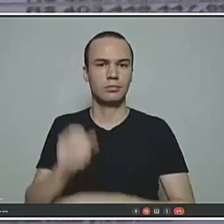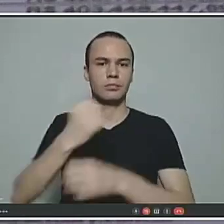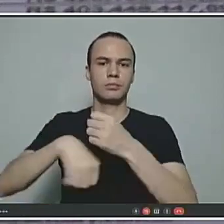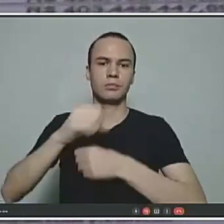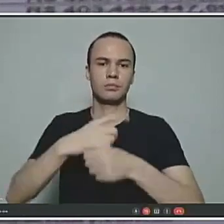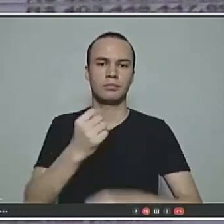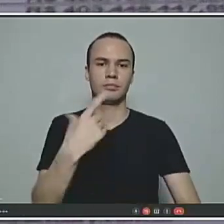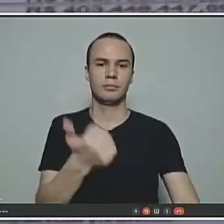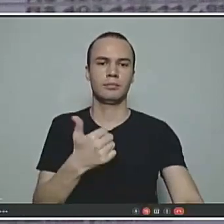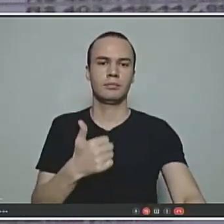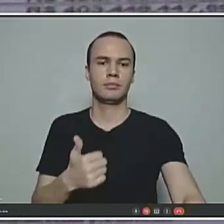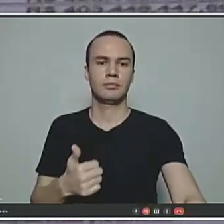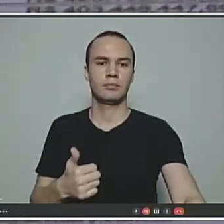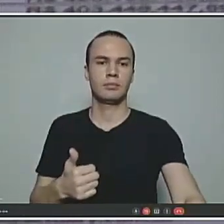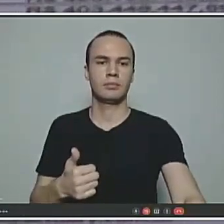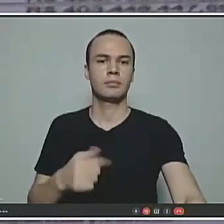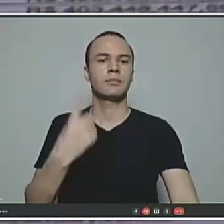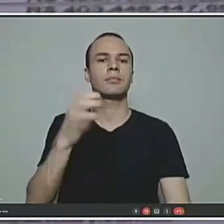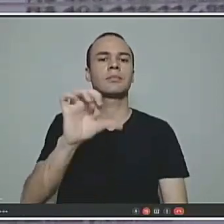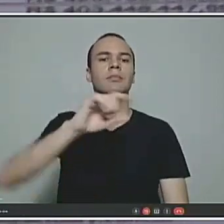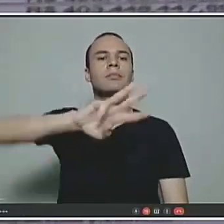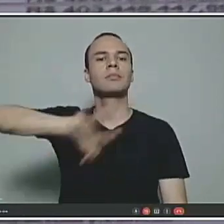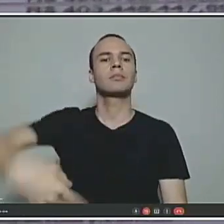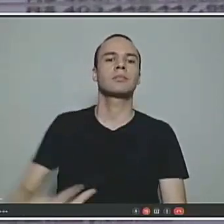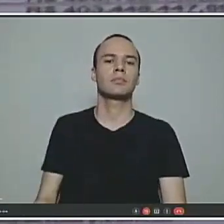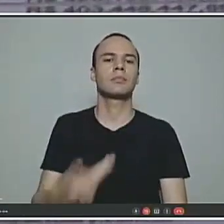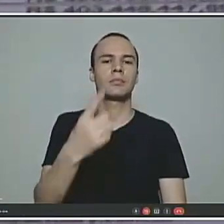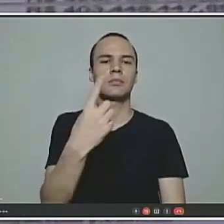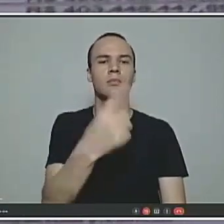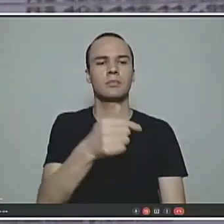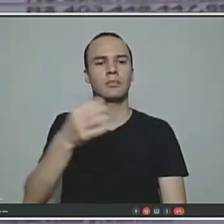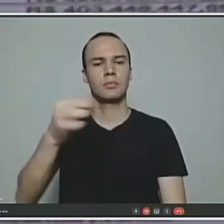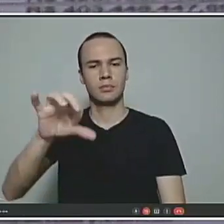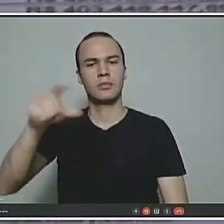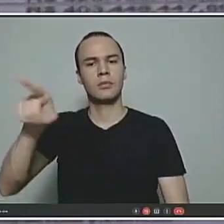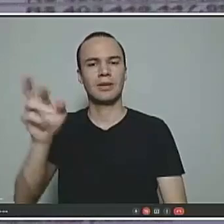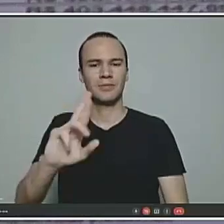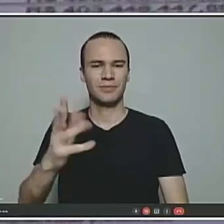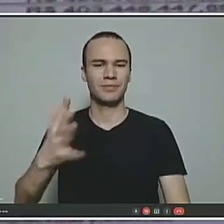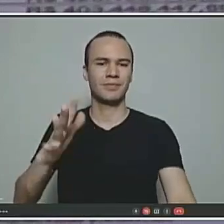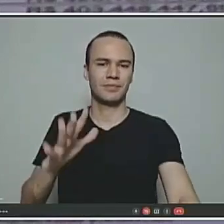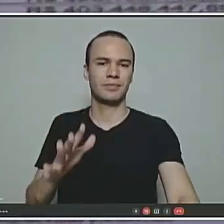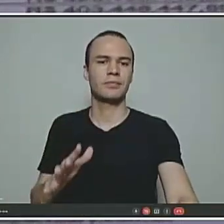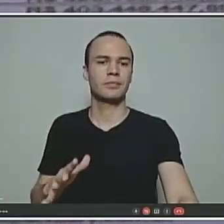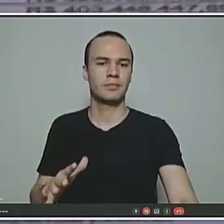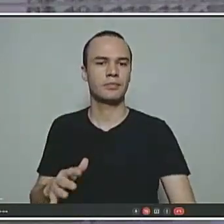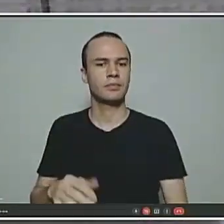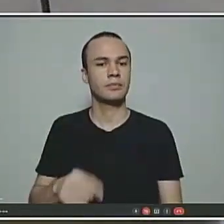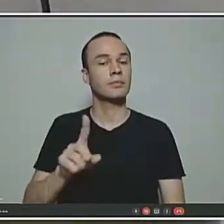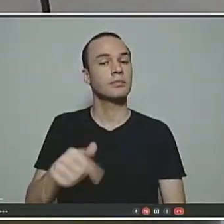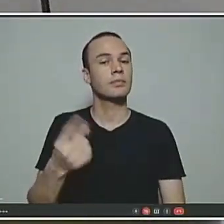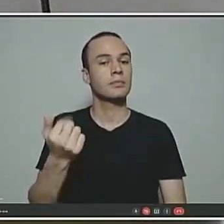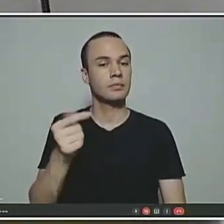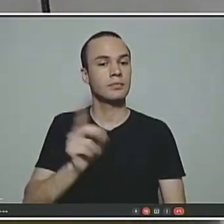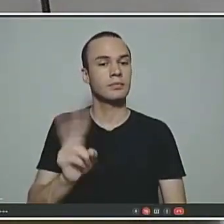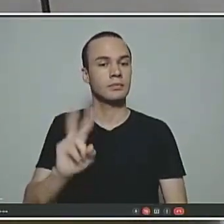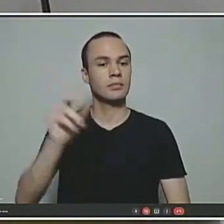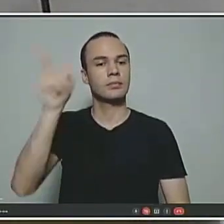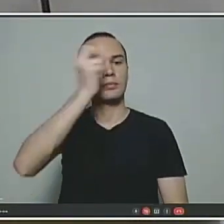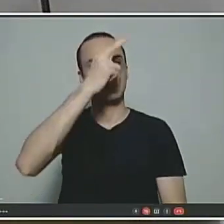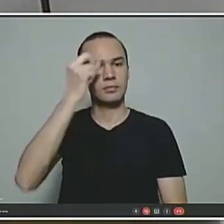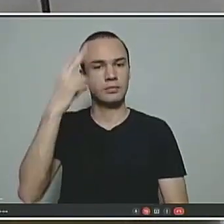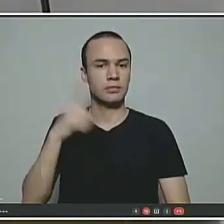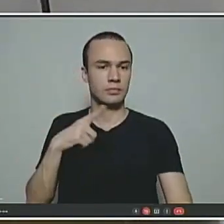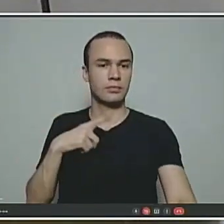ser aportado R$ 19.769.599,92. É este valor que o prefeito vem